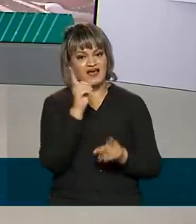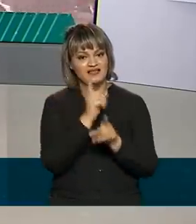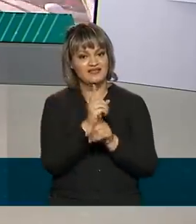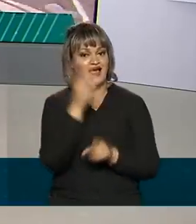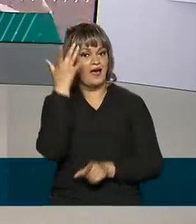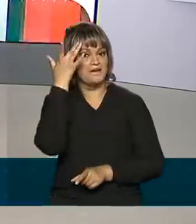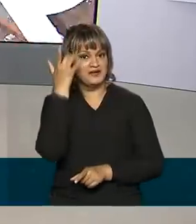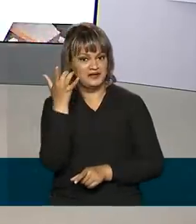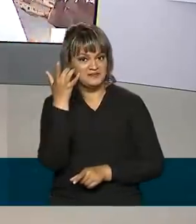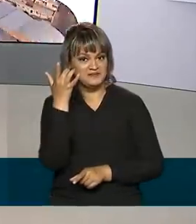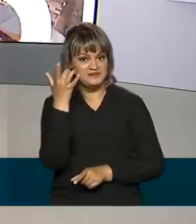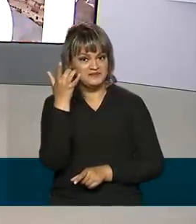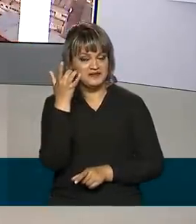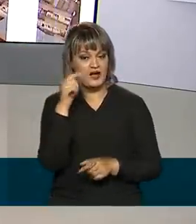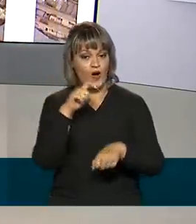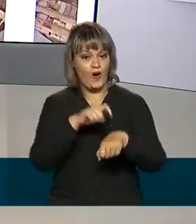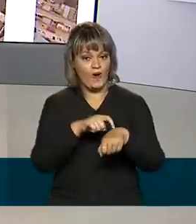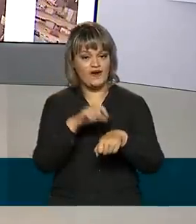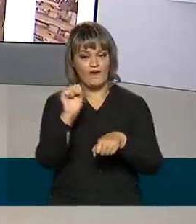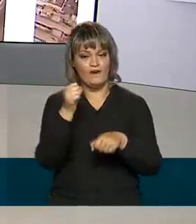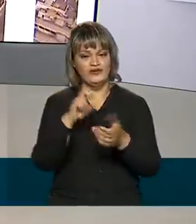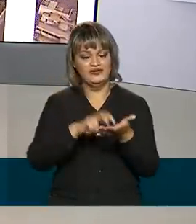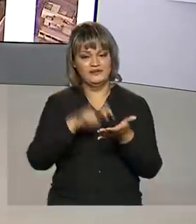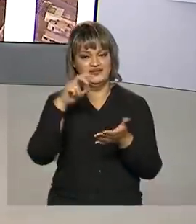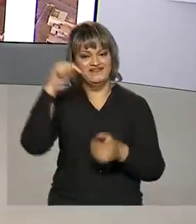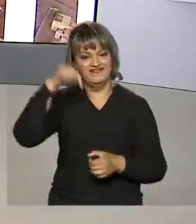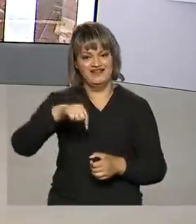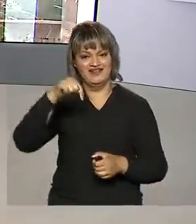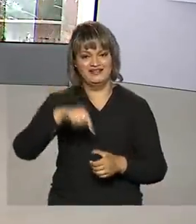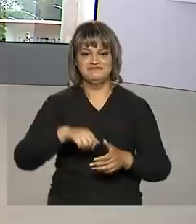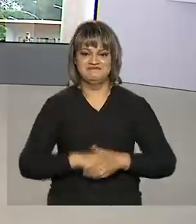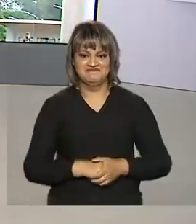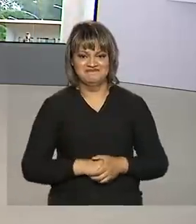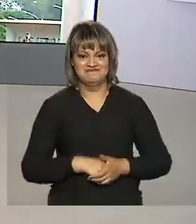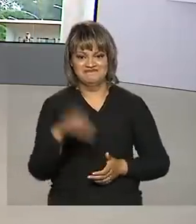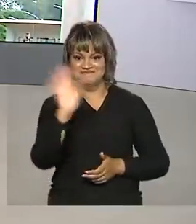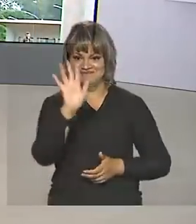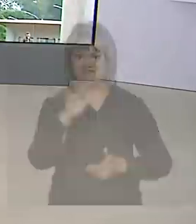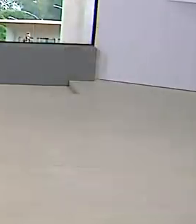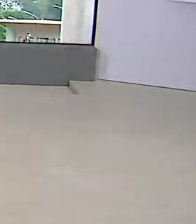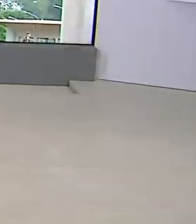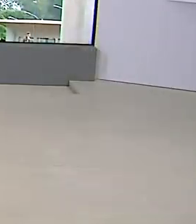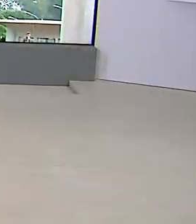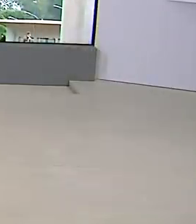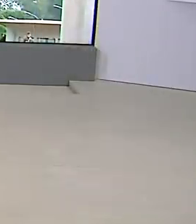volta a se encontrar amanhã, a partir das 8 da manhã, aqui no Brasil em Dia. Tchau, tchau.